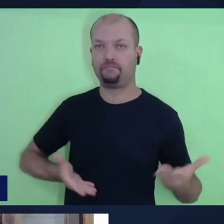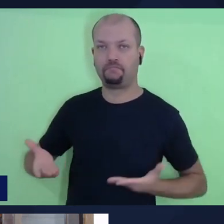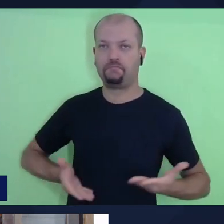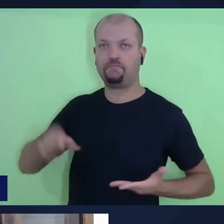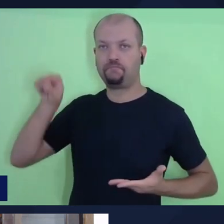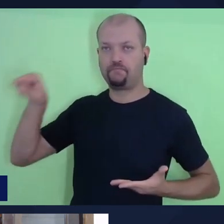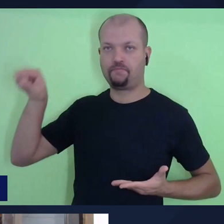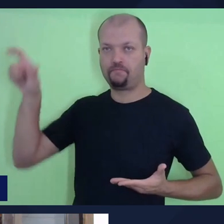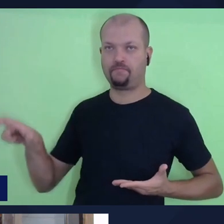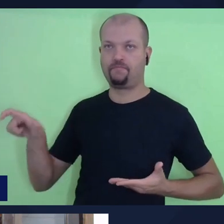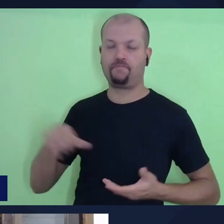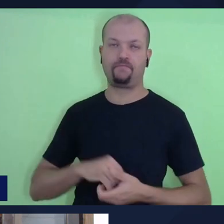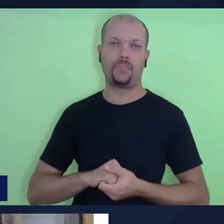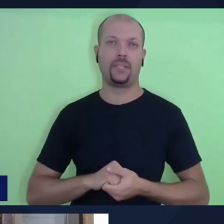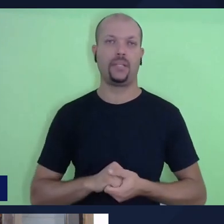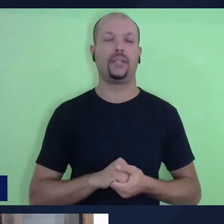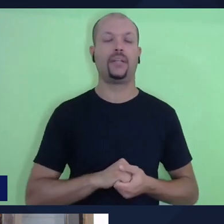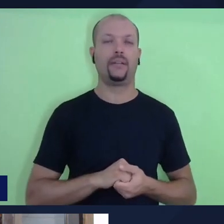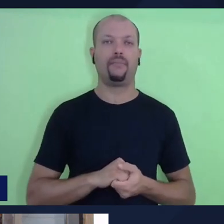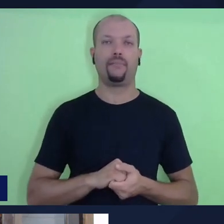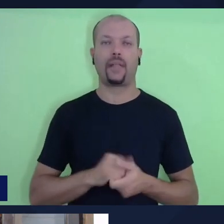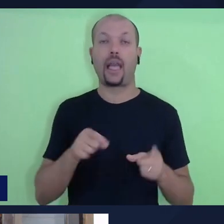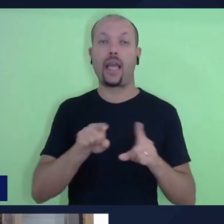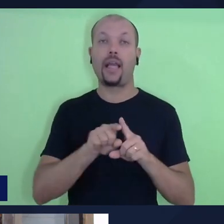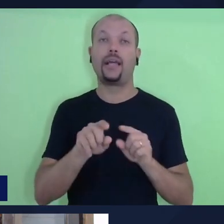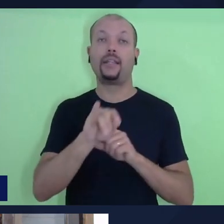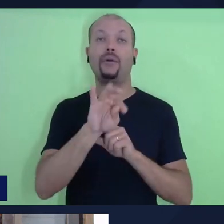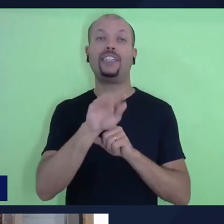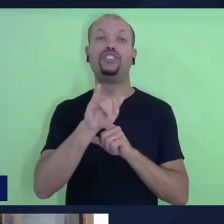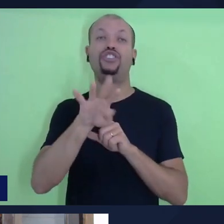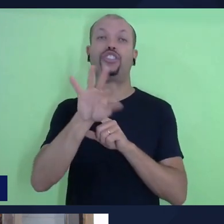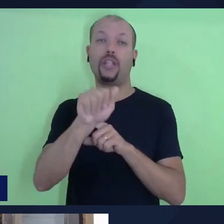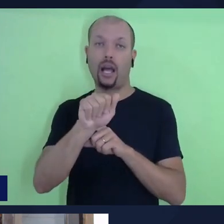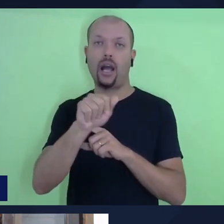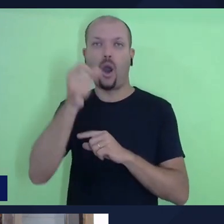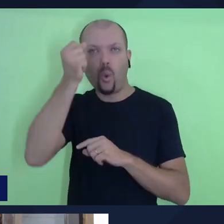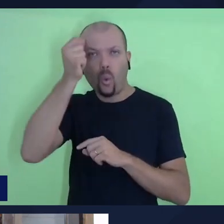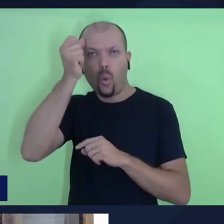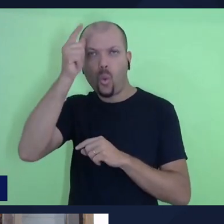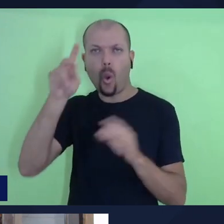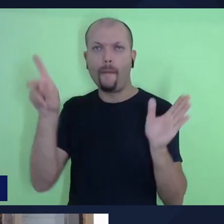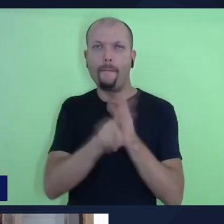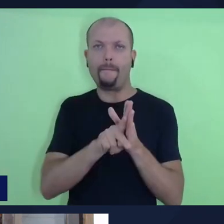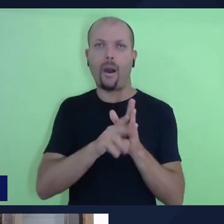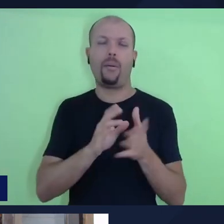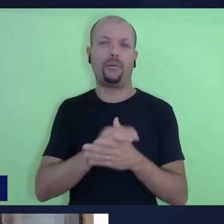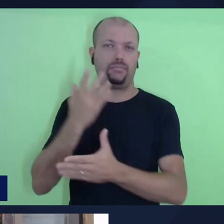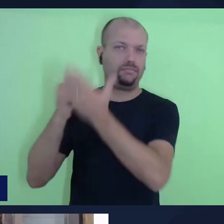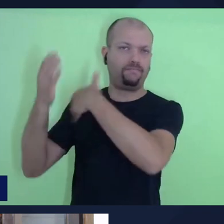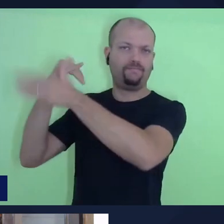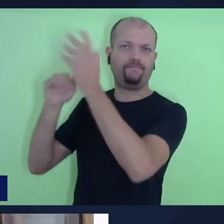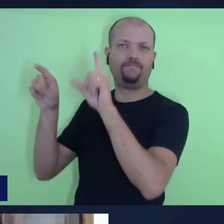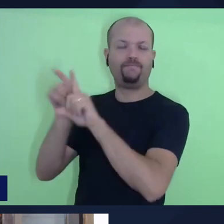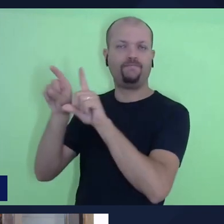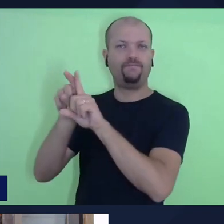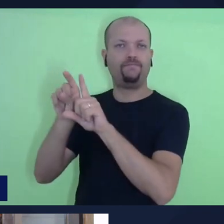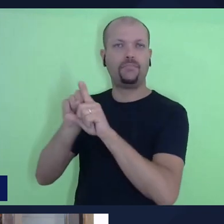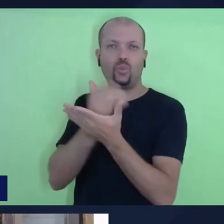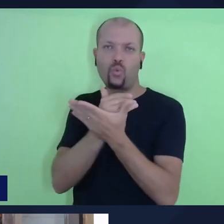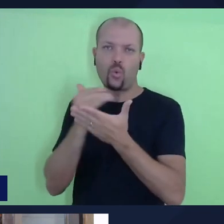apresentado em artefatos da cultura ali, patriarcal, o início do